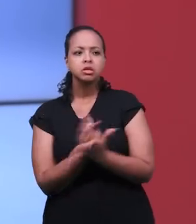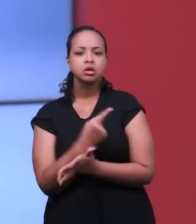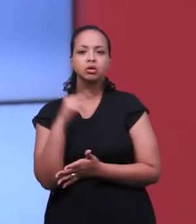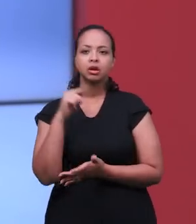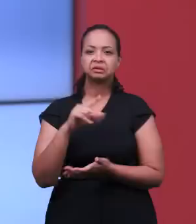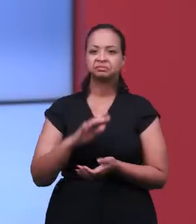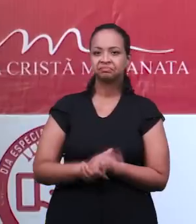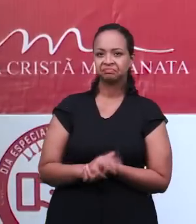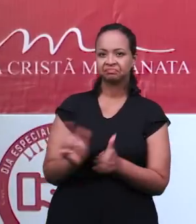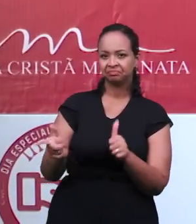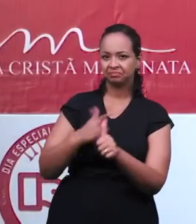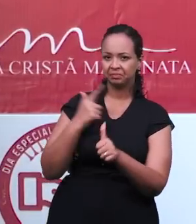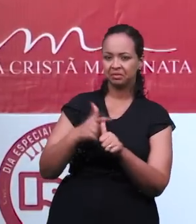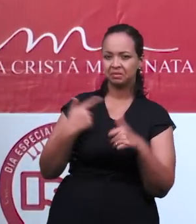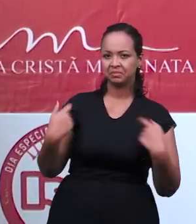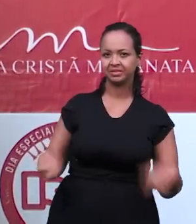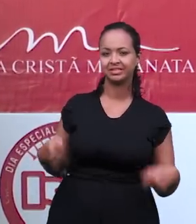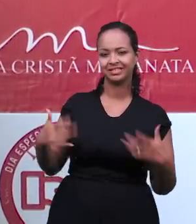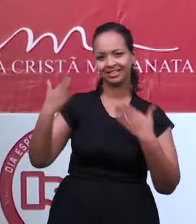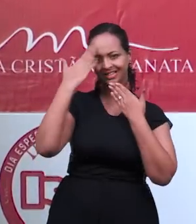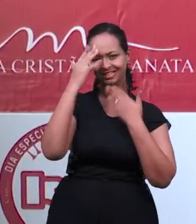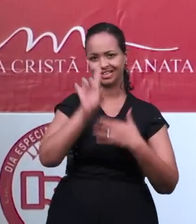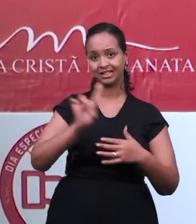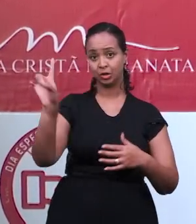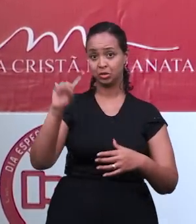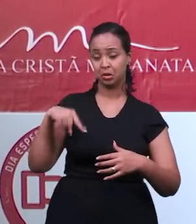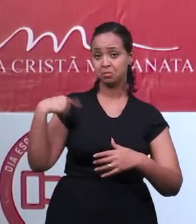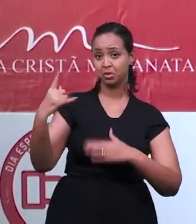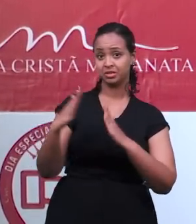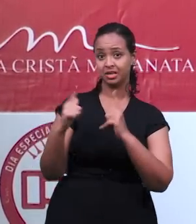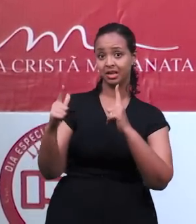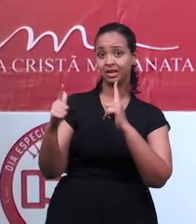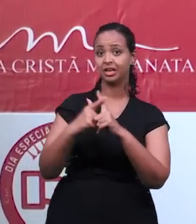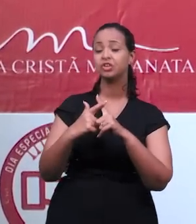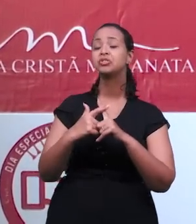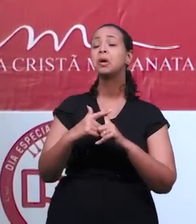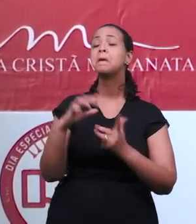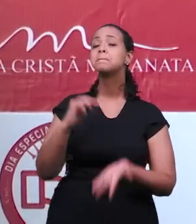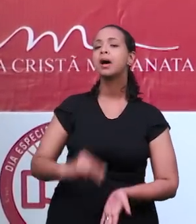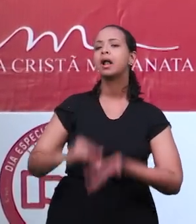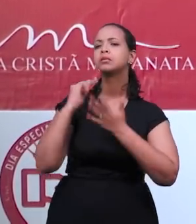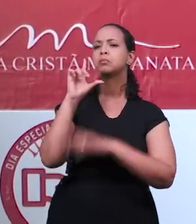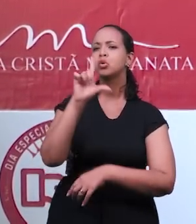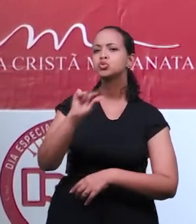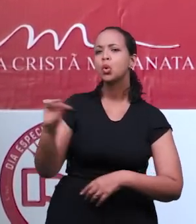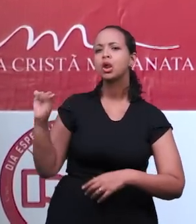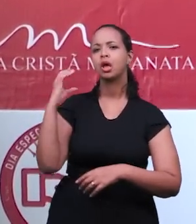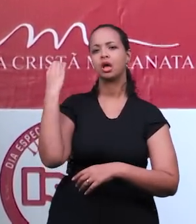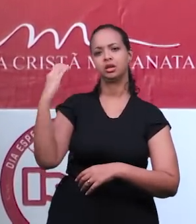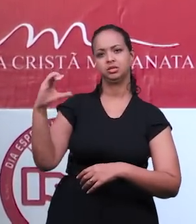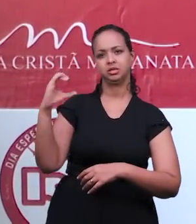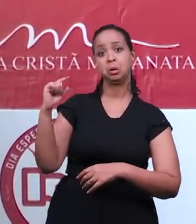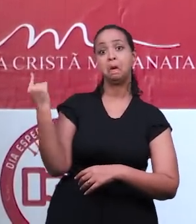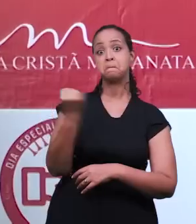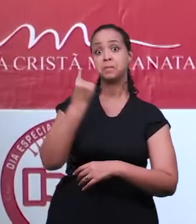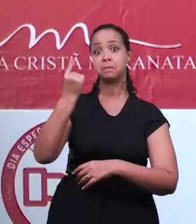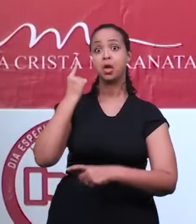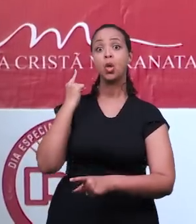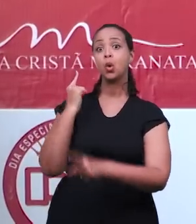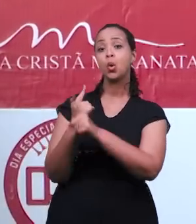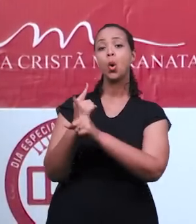realizado no local. Primeiro, eu quero agradecer a Deus, depois da Igreja Maranata, por escolher Cariacica para ser sede do